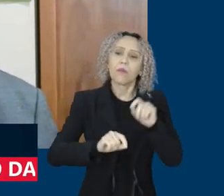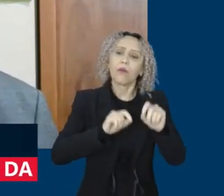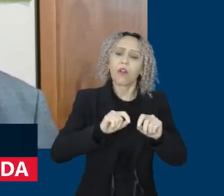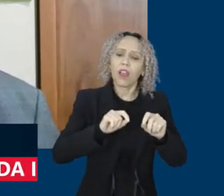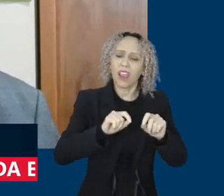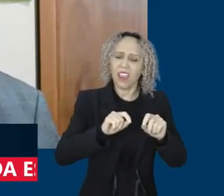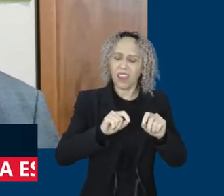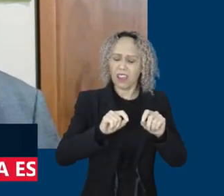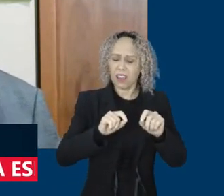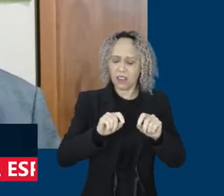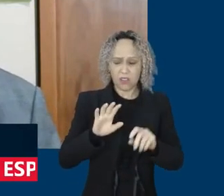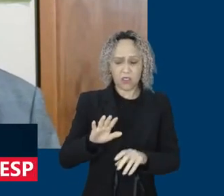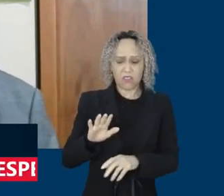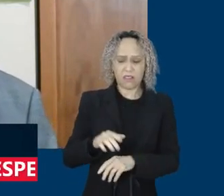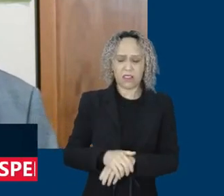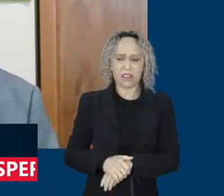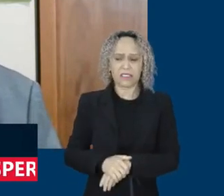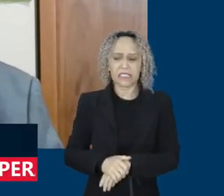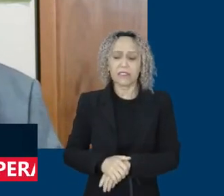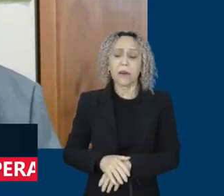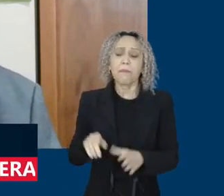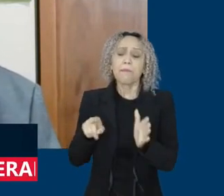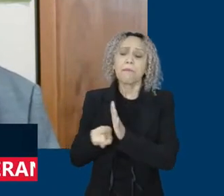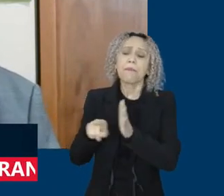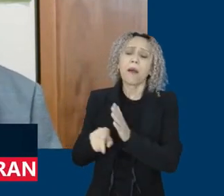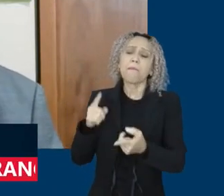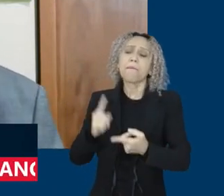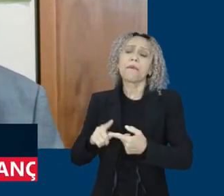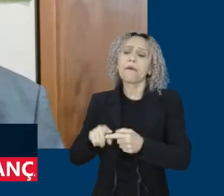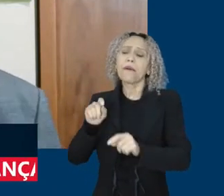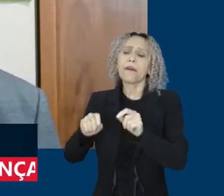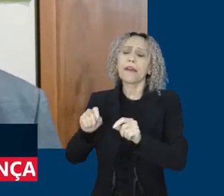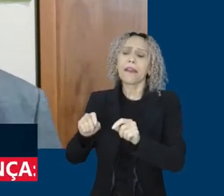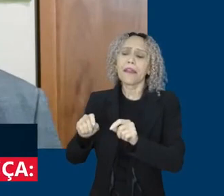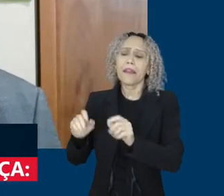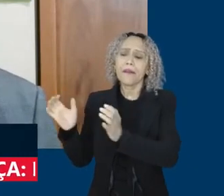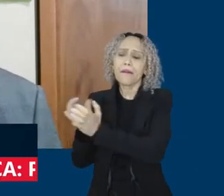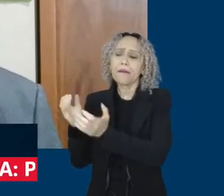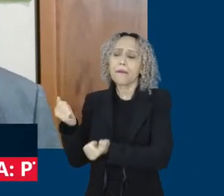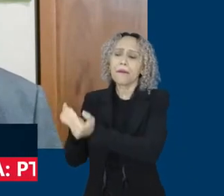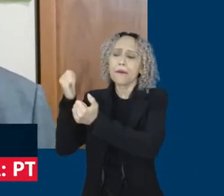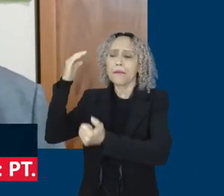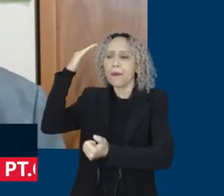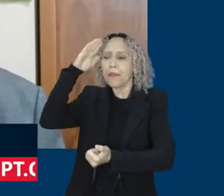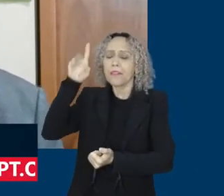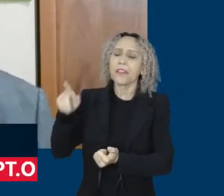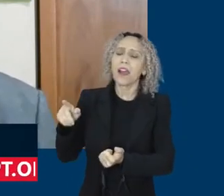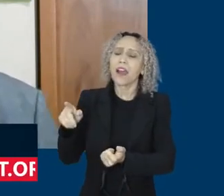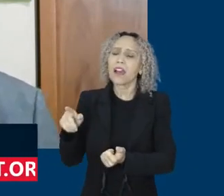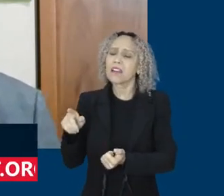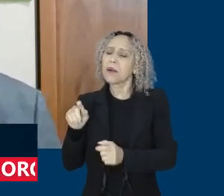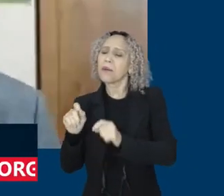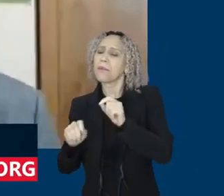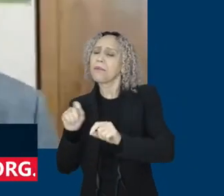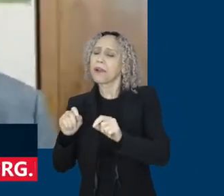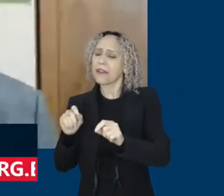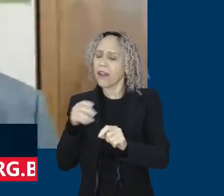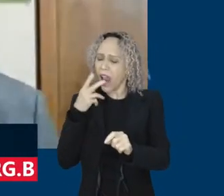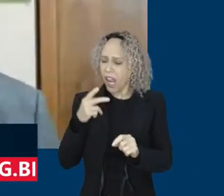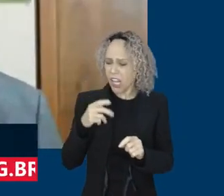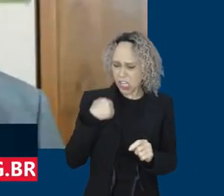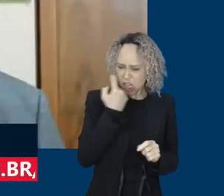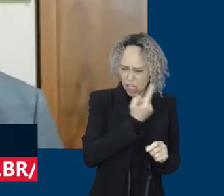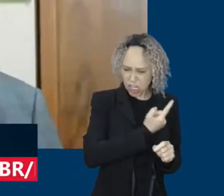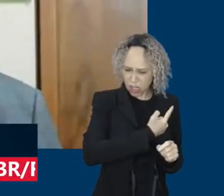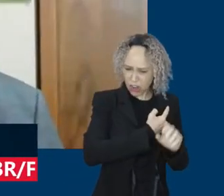falsificado as eleições e teria, então, uma intervenção no TSE e no luta do golpe. E, a partir daí, eles proclamariam a